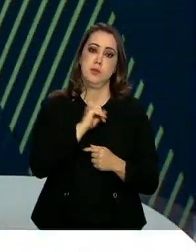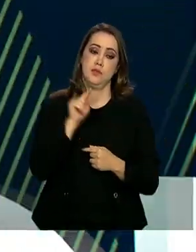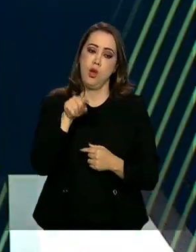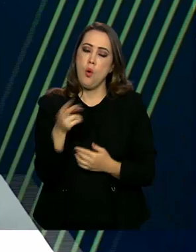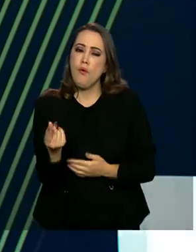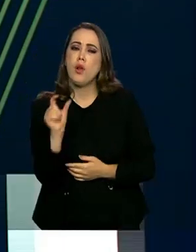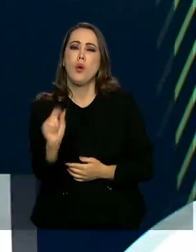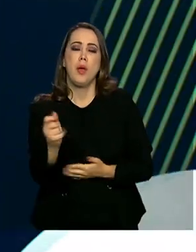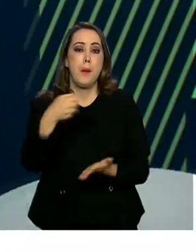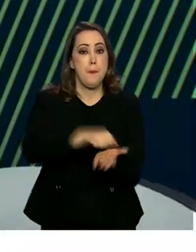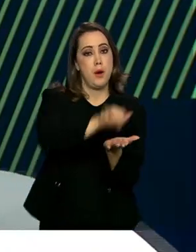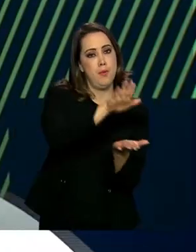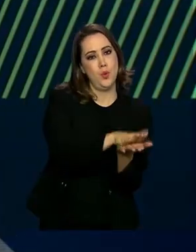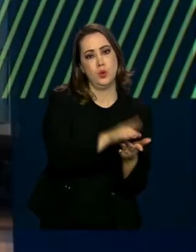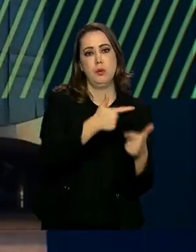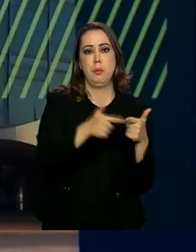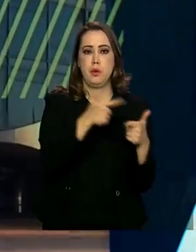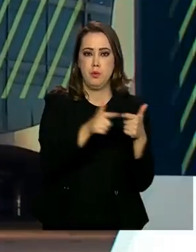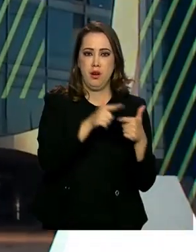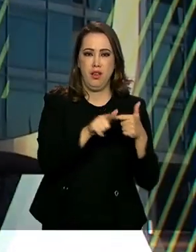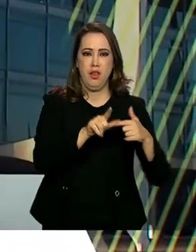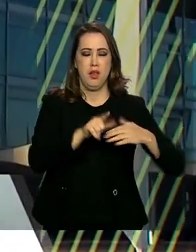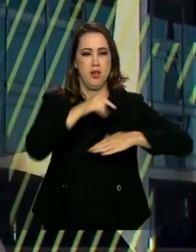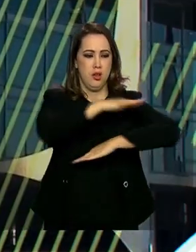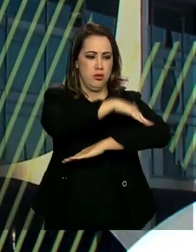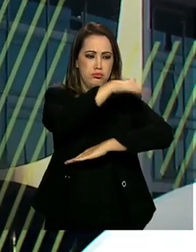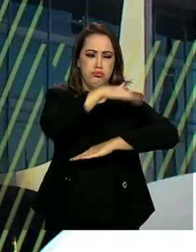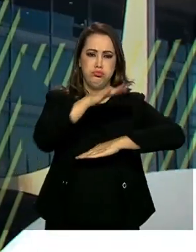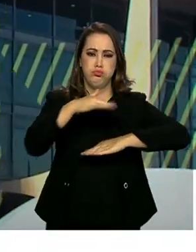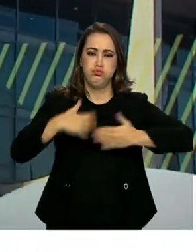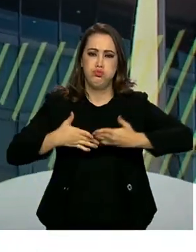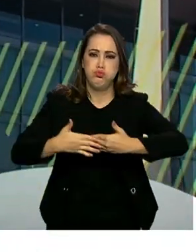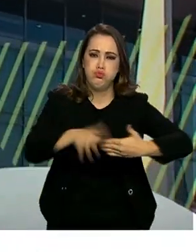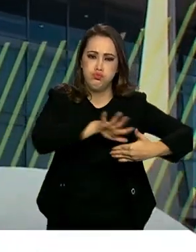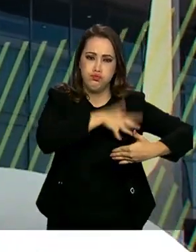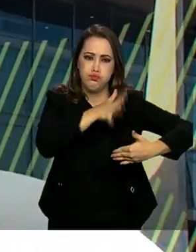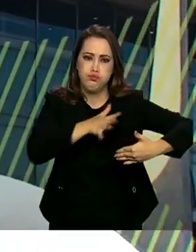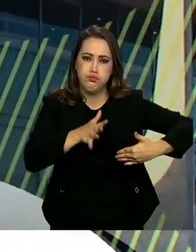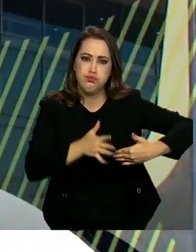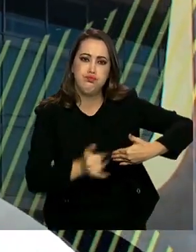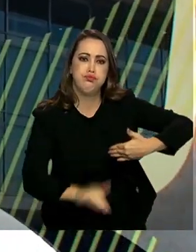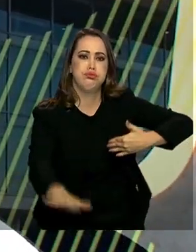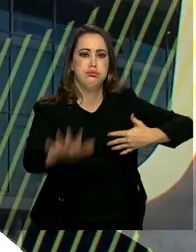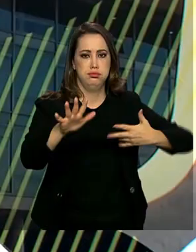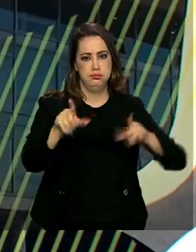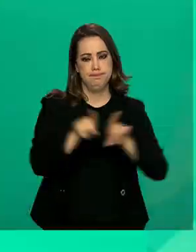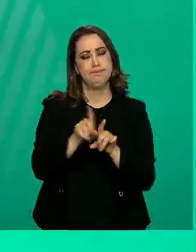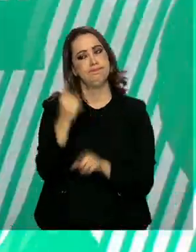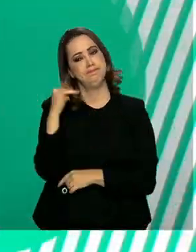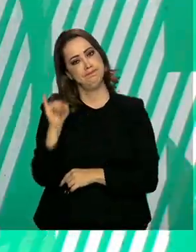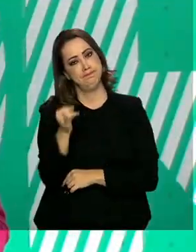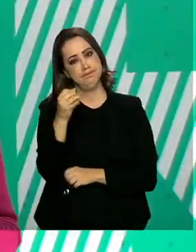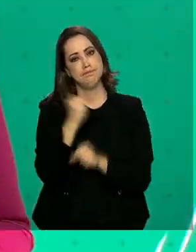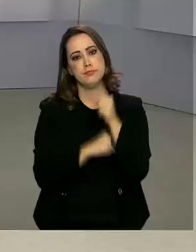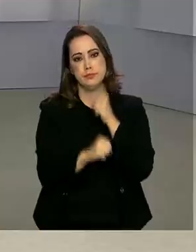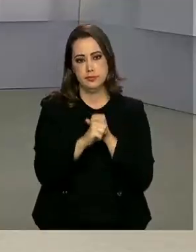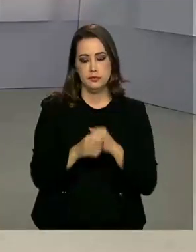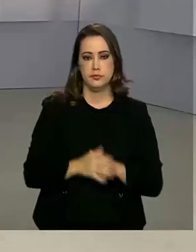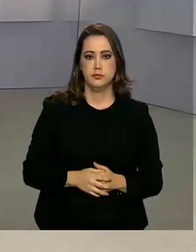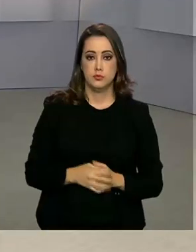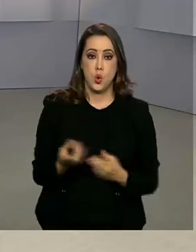pela mineradora pelos danos ambientais causados no rompimento da barragem de Brumadinho, em janeiro do ano passado.